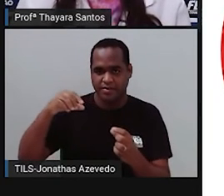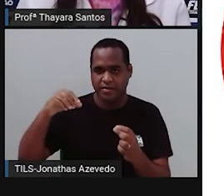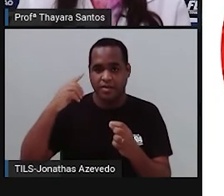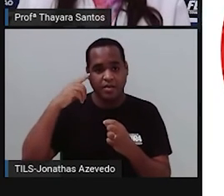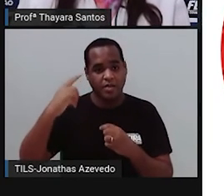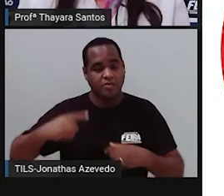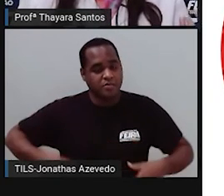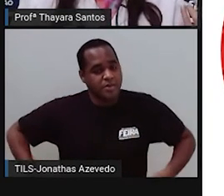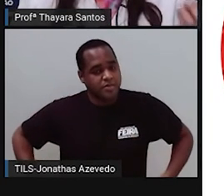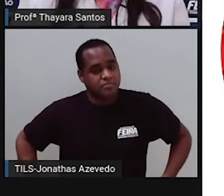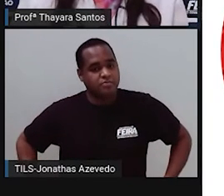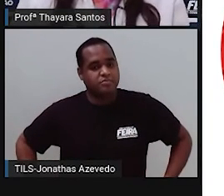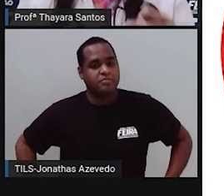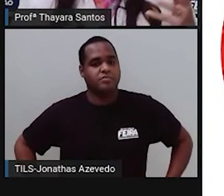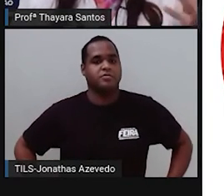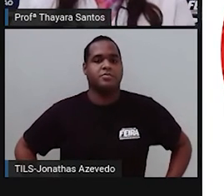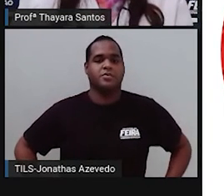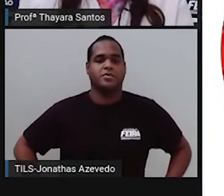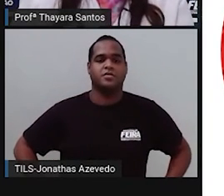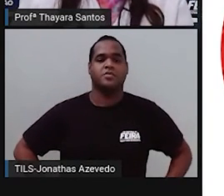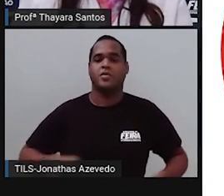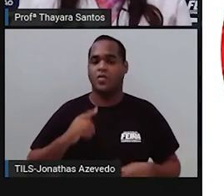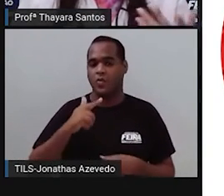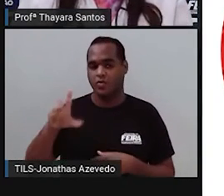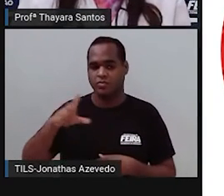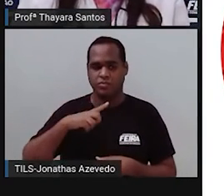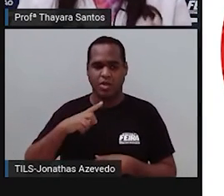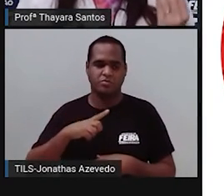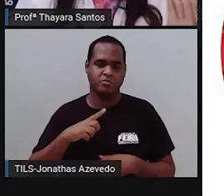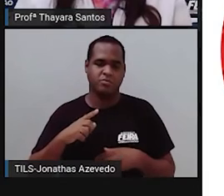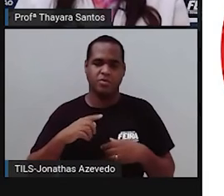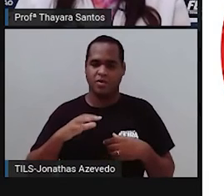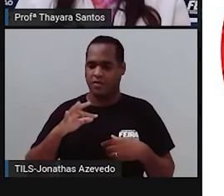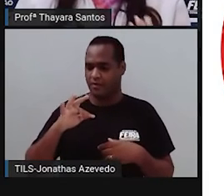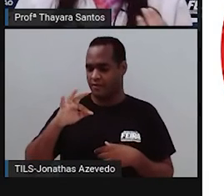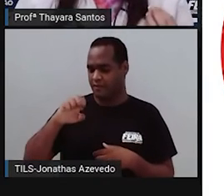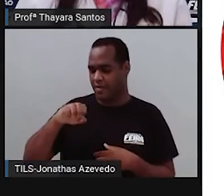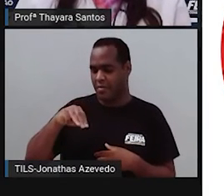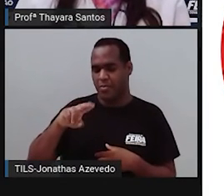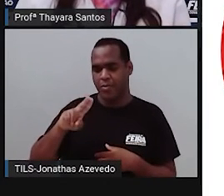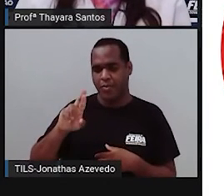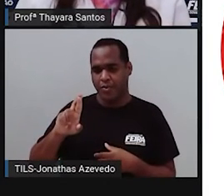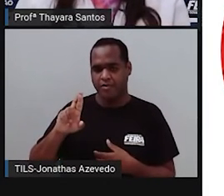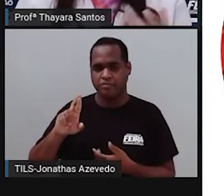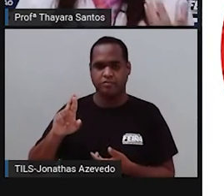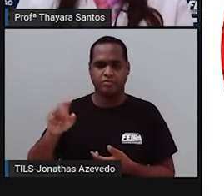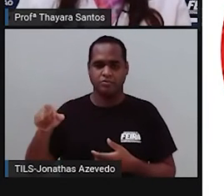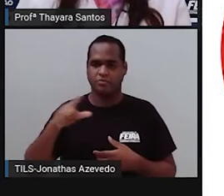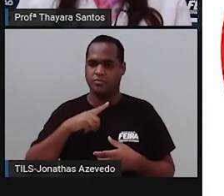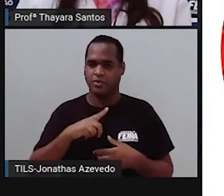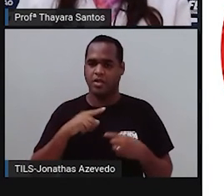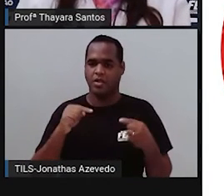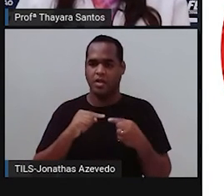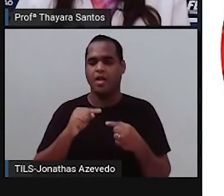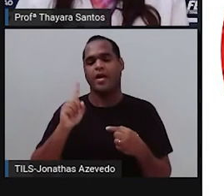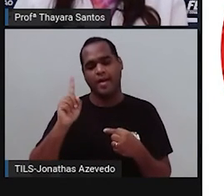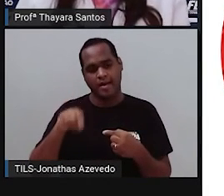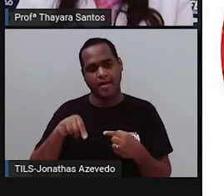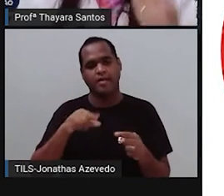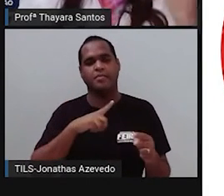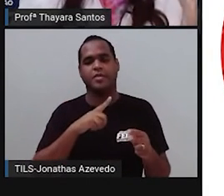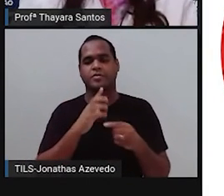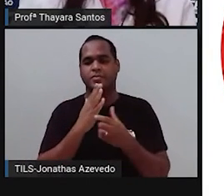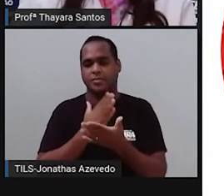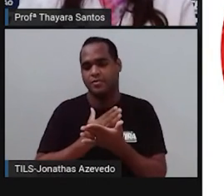da bacia, a gente tem nesses ossos longos também, tipo o femur, a gente tem esse tecido hematopoético. E é ela que vai dar